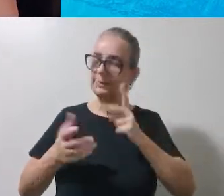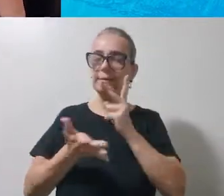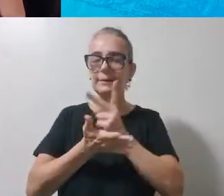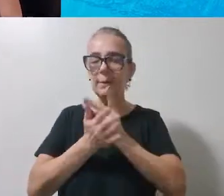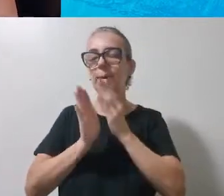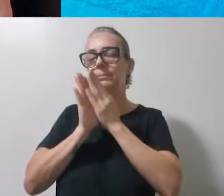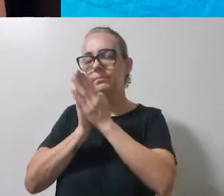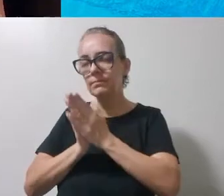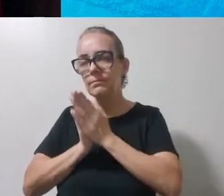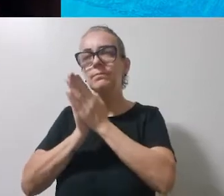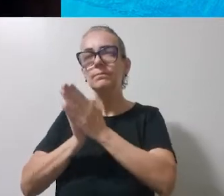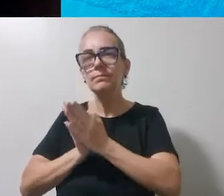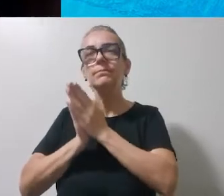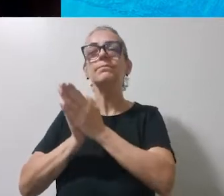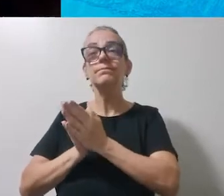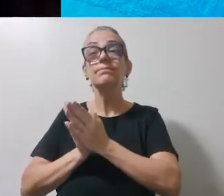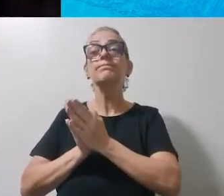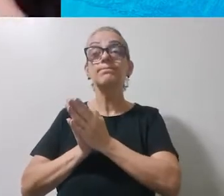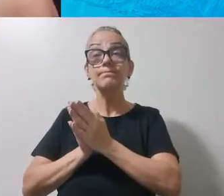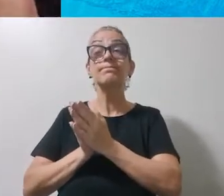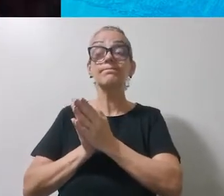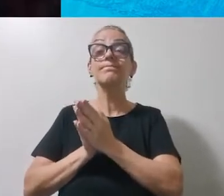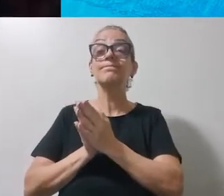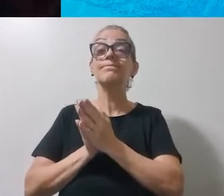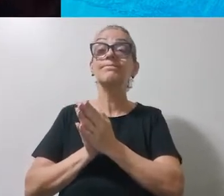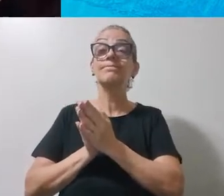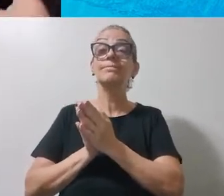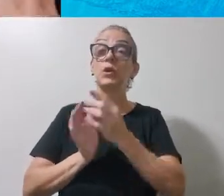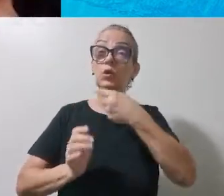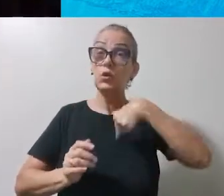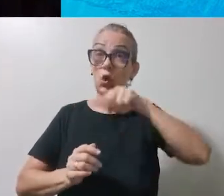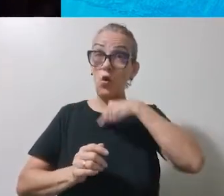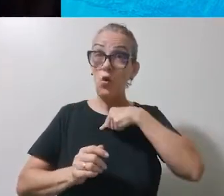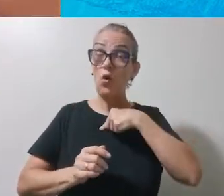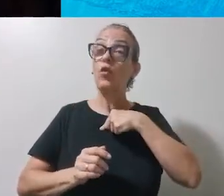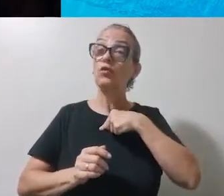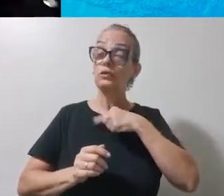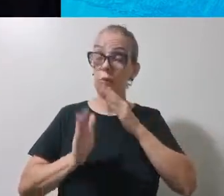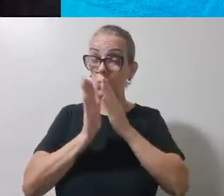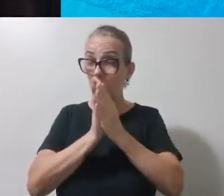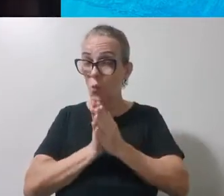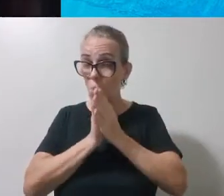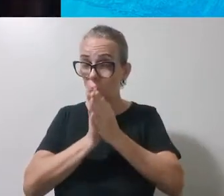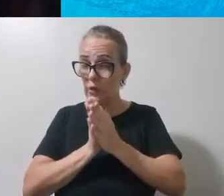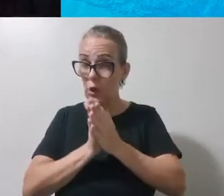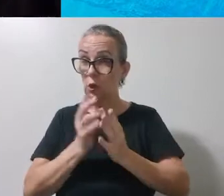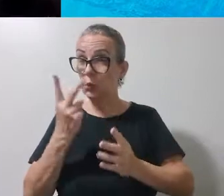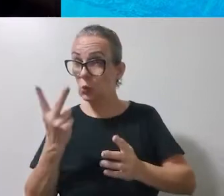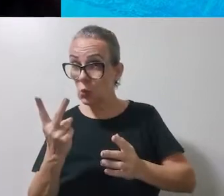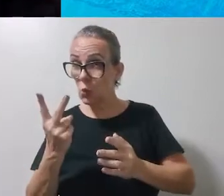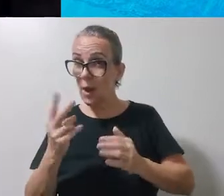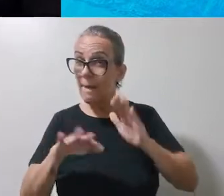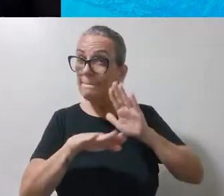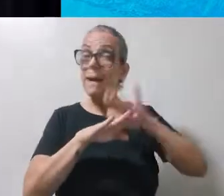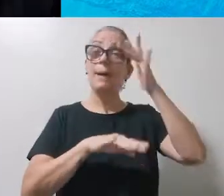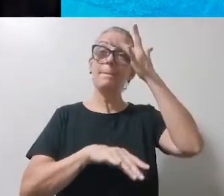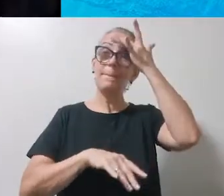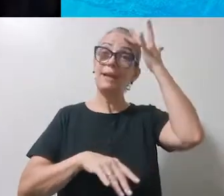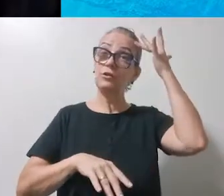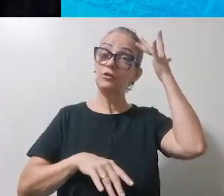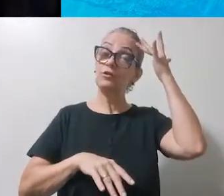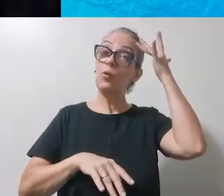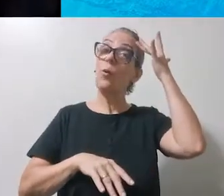né? Então, ele dizia também que quando a gente está orando com duas ou mais pessoas, que ele ia estar bem